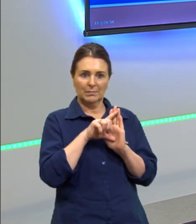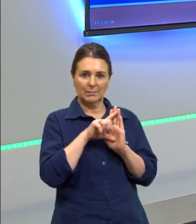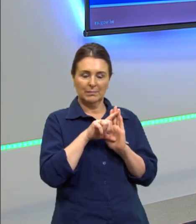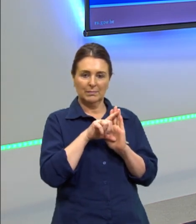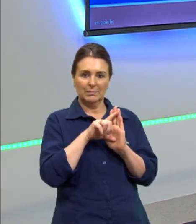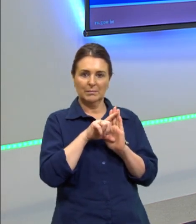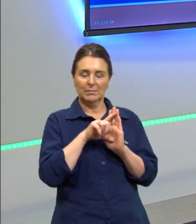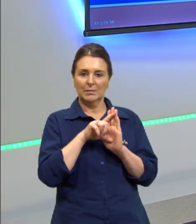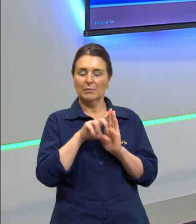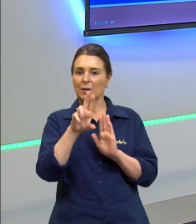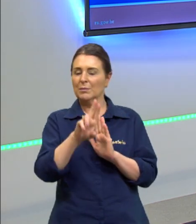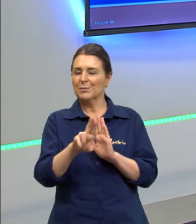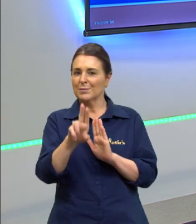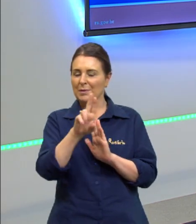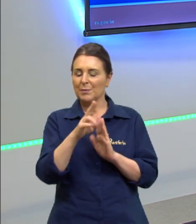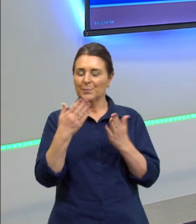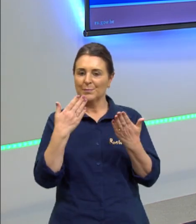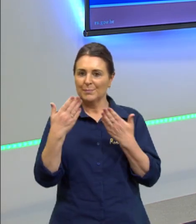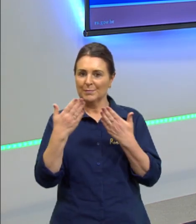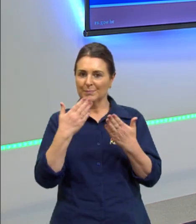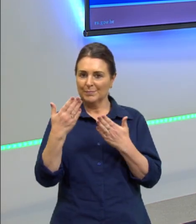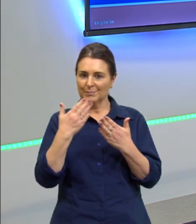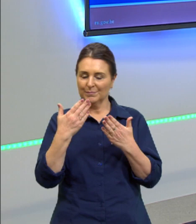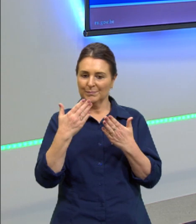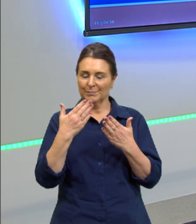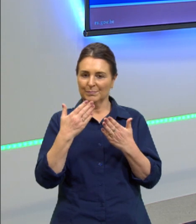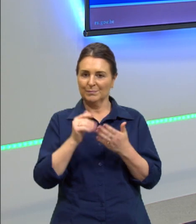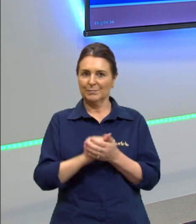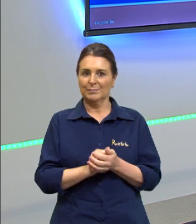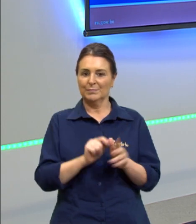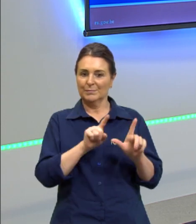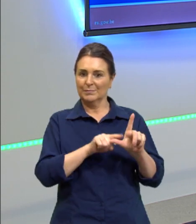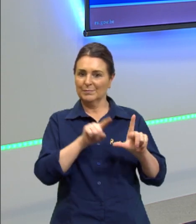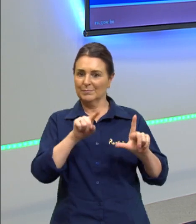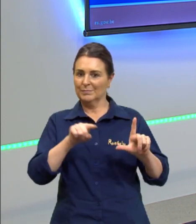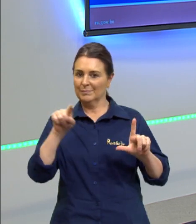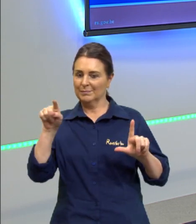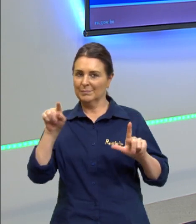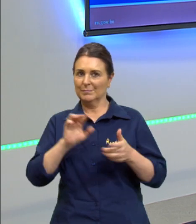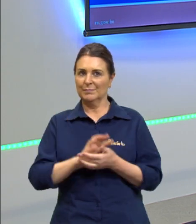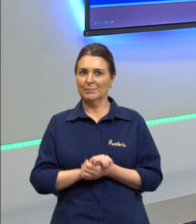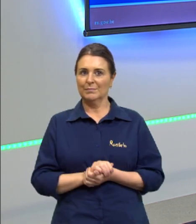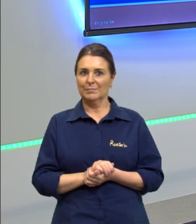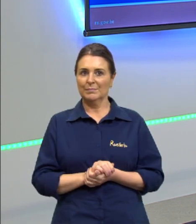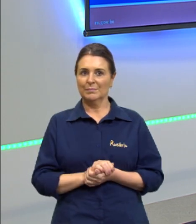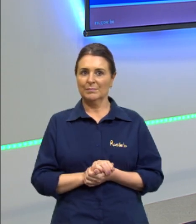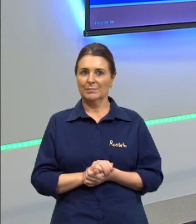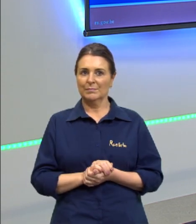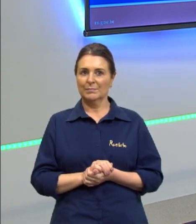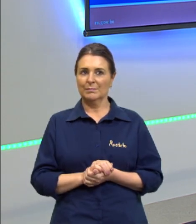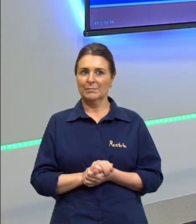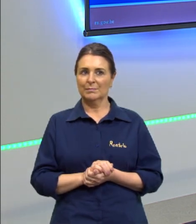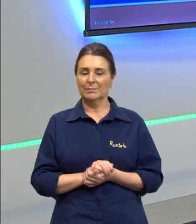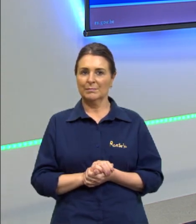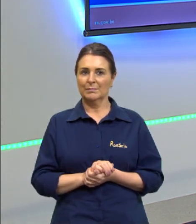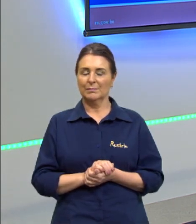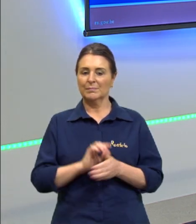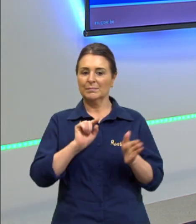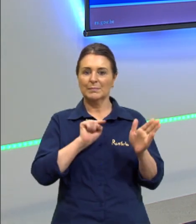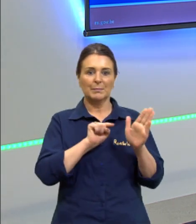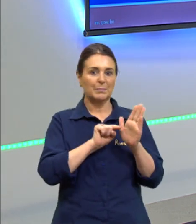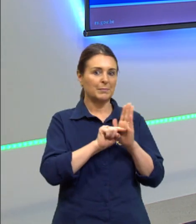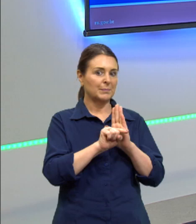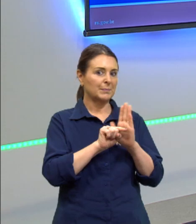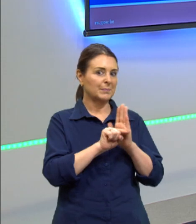a gente vai usar para analisar essa situação desse gráfico. Certo? Então, uma questão,